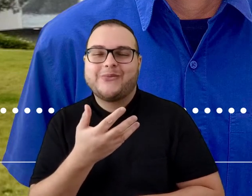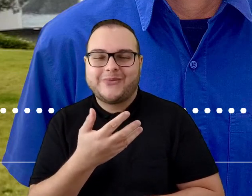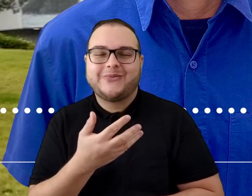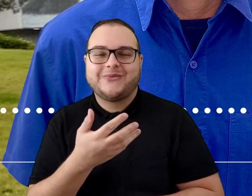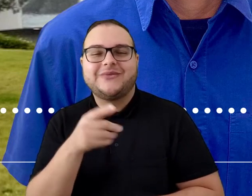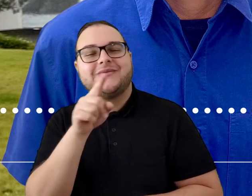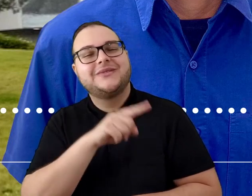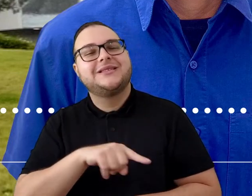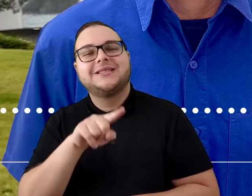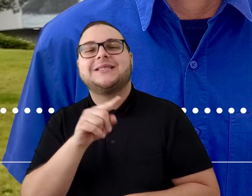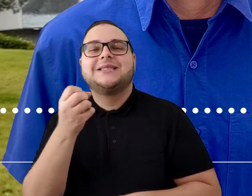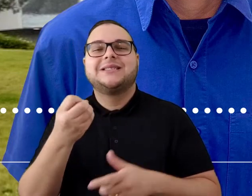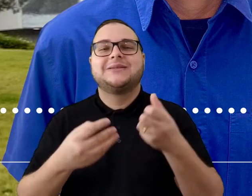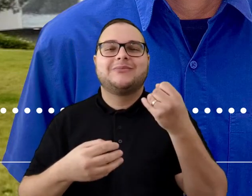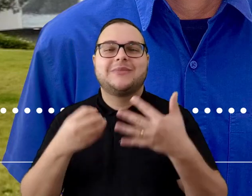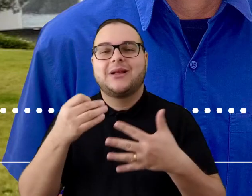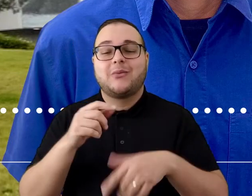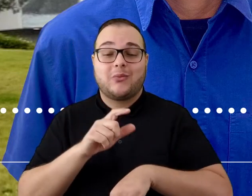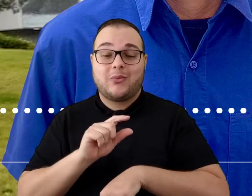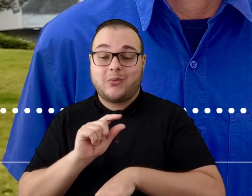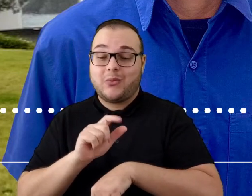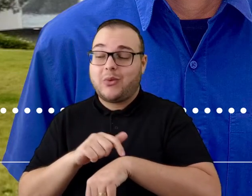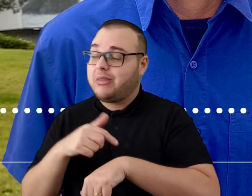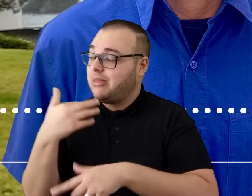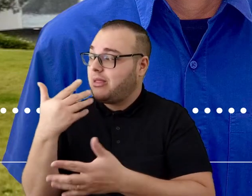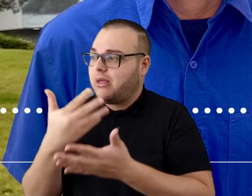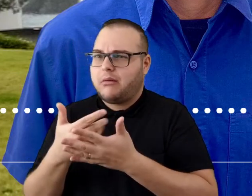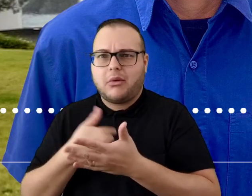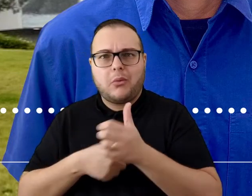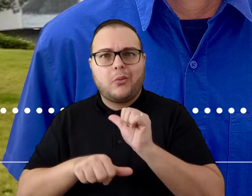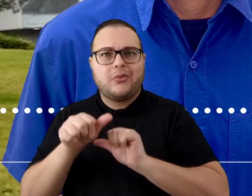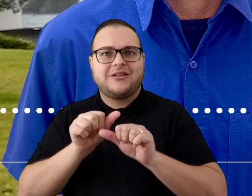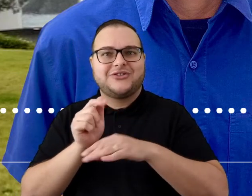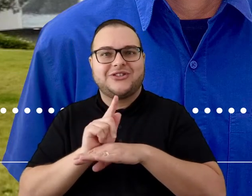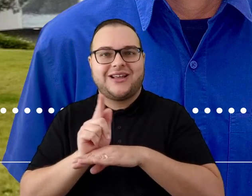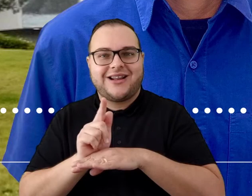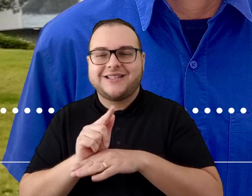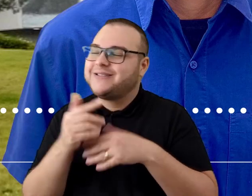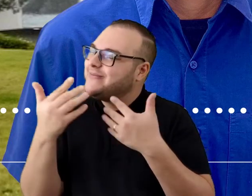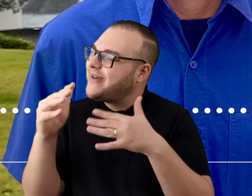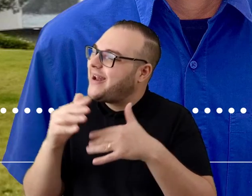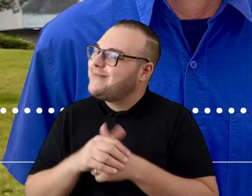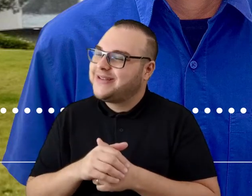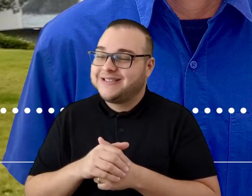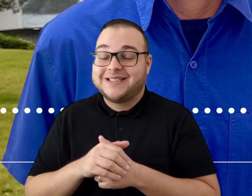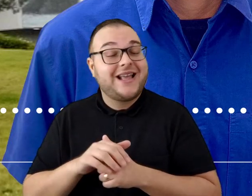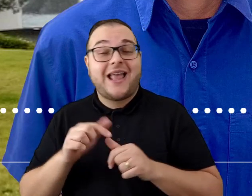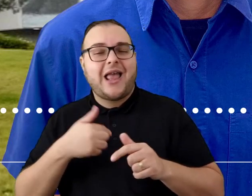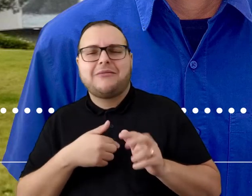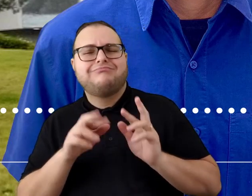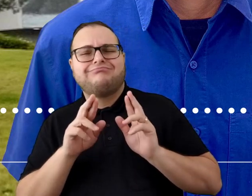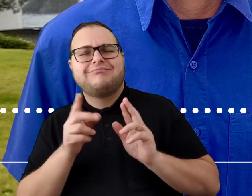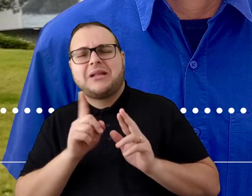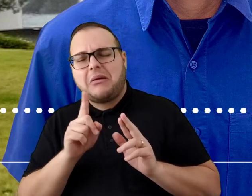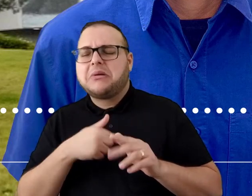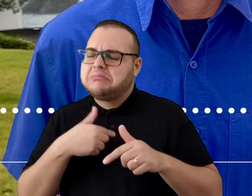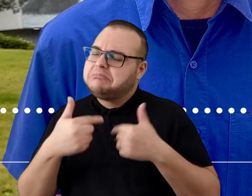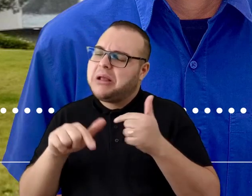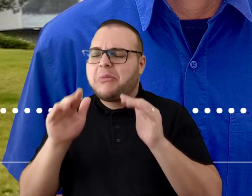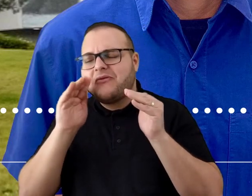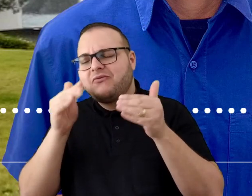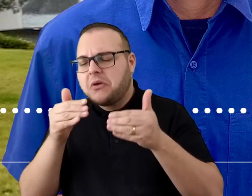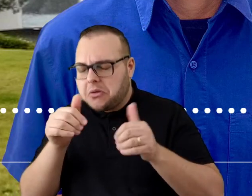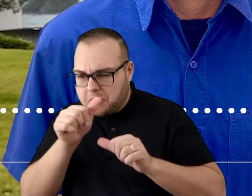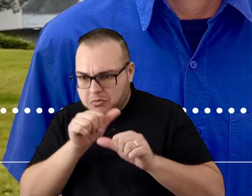igual vocês acabaram de falar aí, há pouco tempo eu acabei de ser promovido gerente. Parabéns! Sinceramente, eu nem esperava isso. Eu sempre